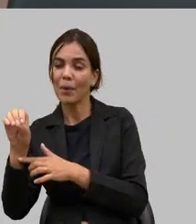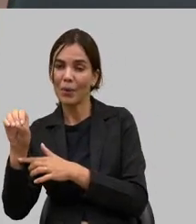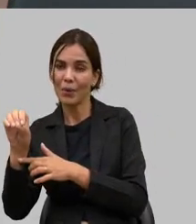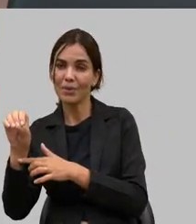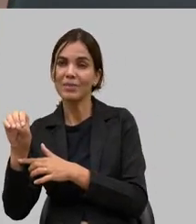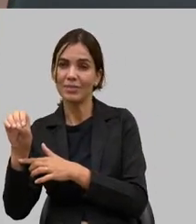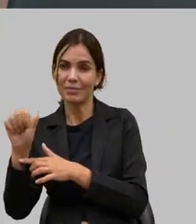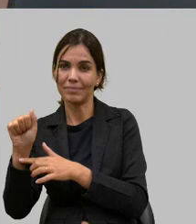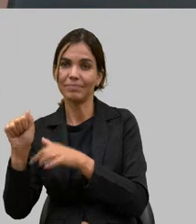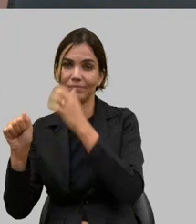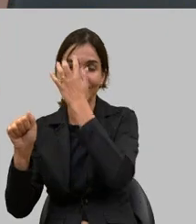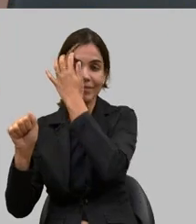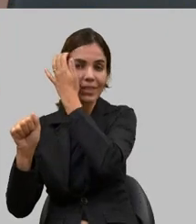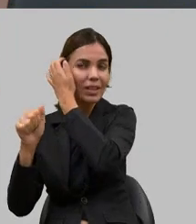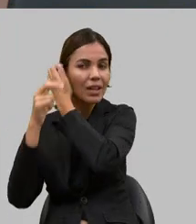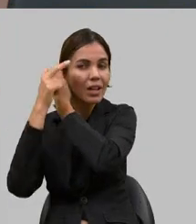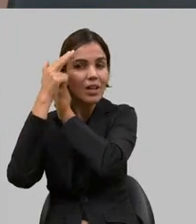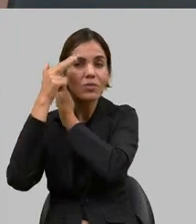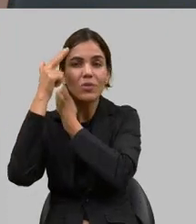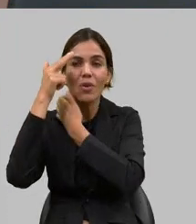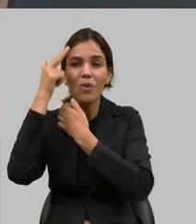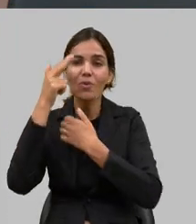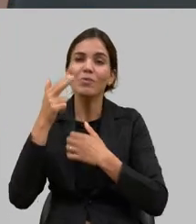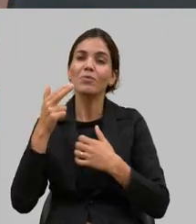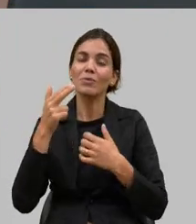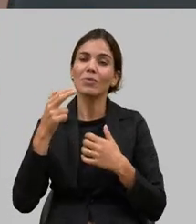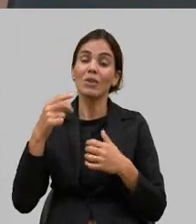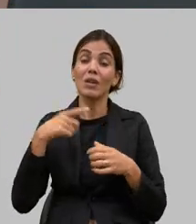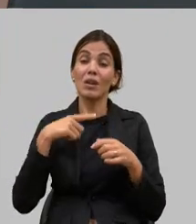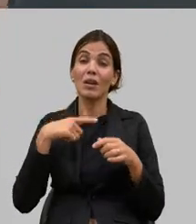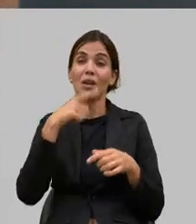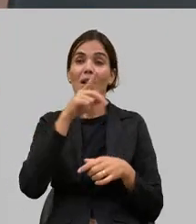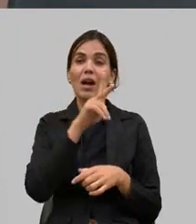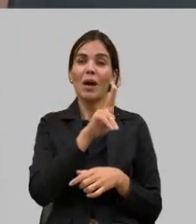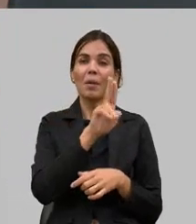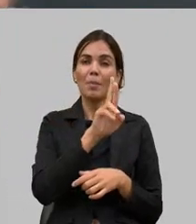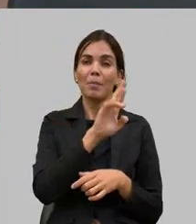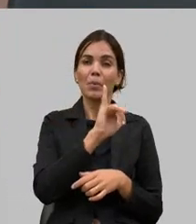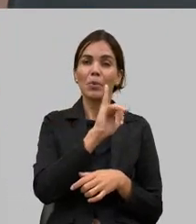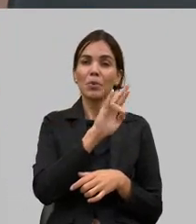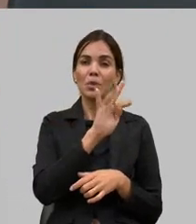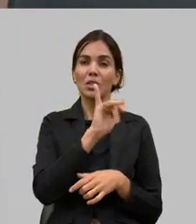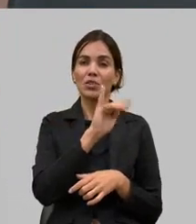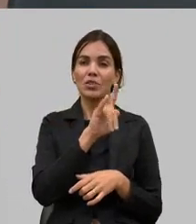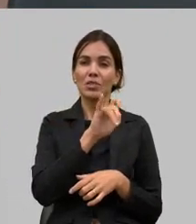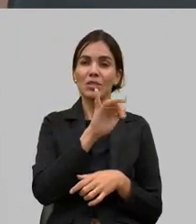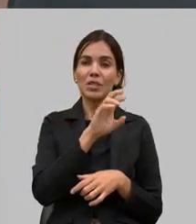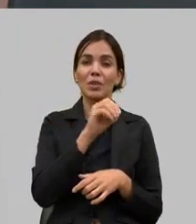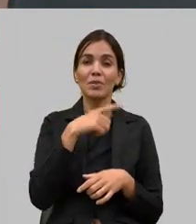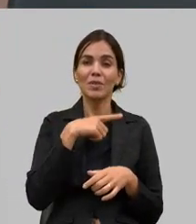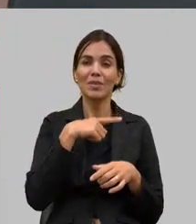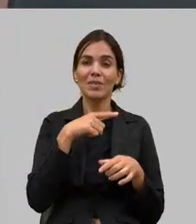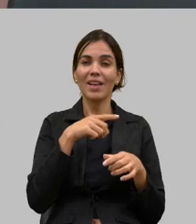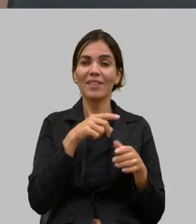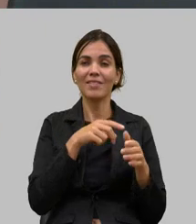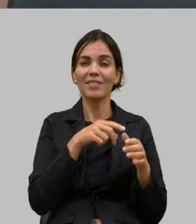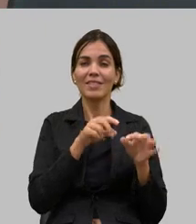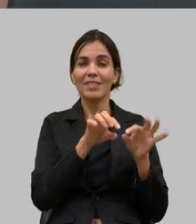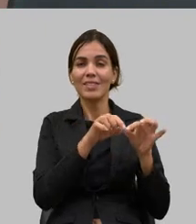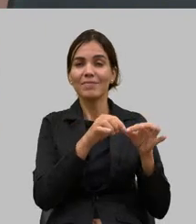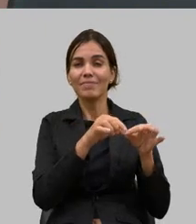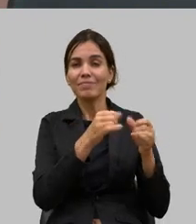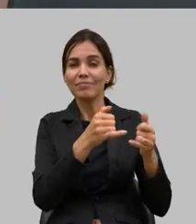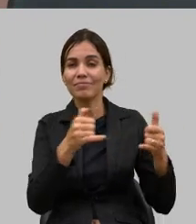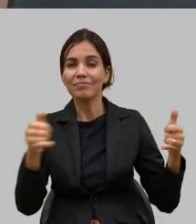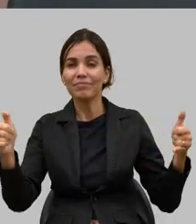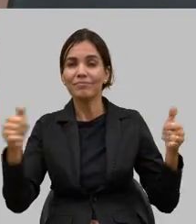Buritizeira onde tem a linha ferroviária ali que liga Buritizeira até o Porto de Santos e tem uma facilidade ali que região